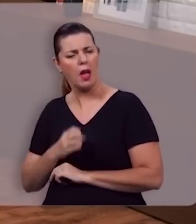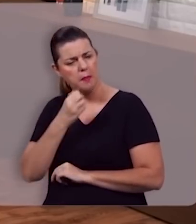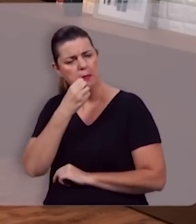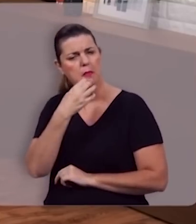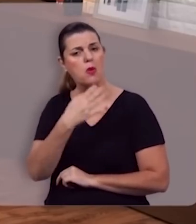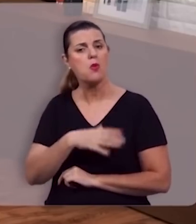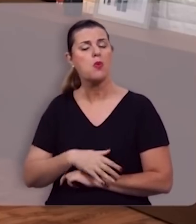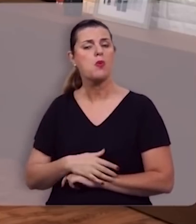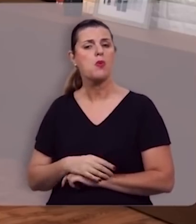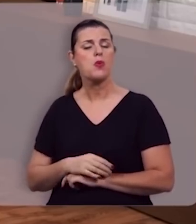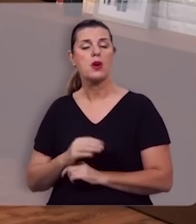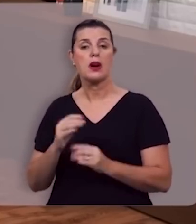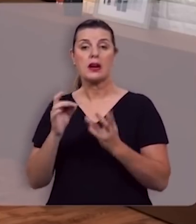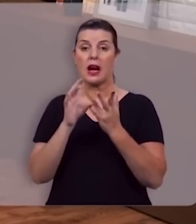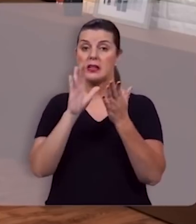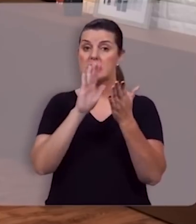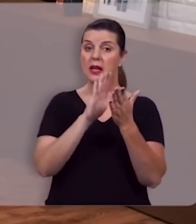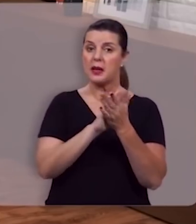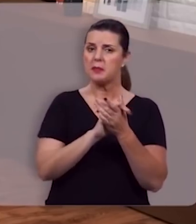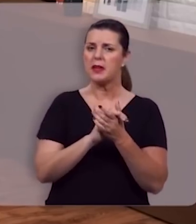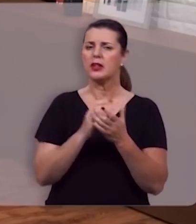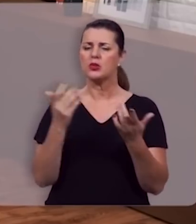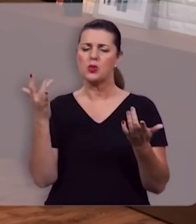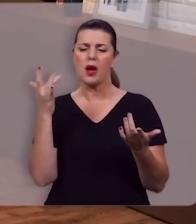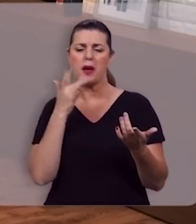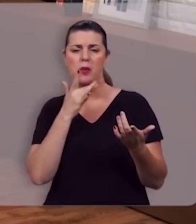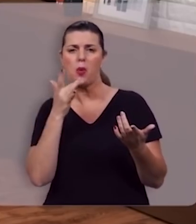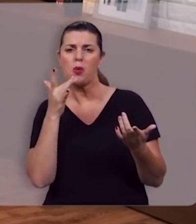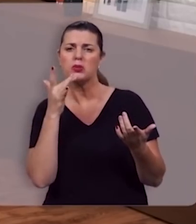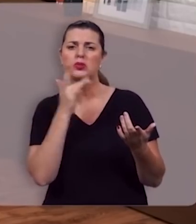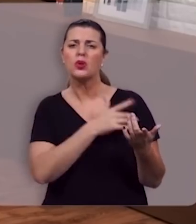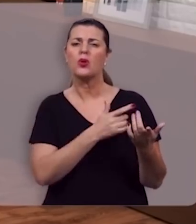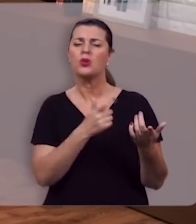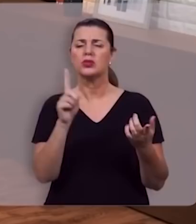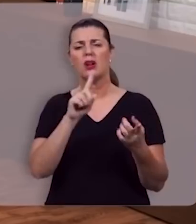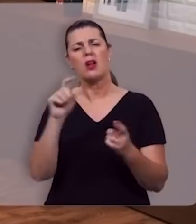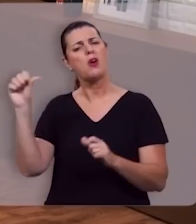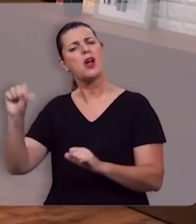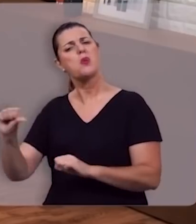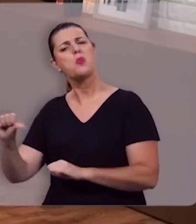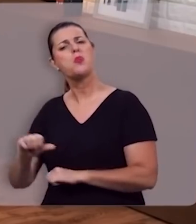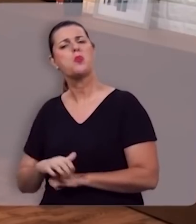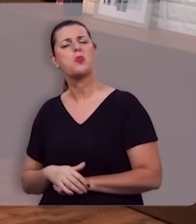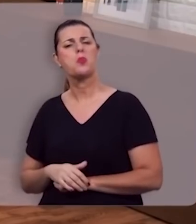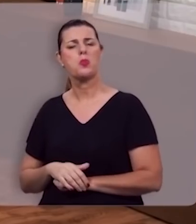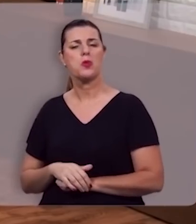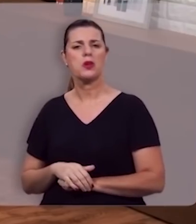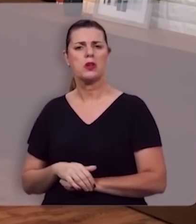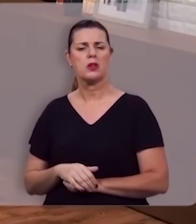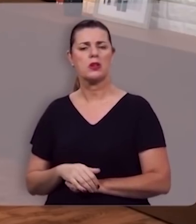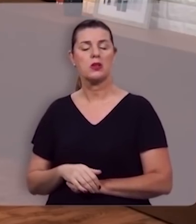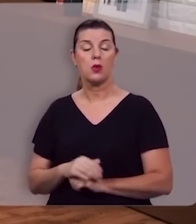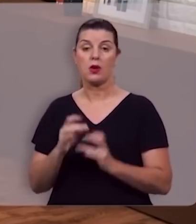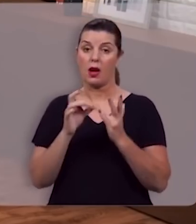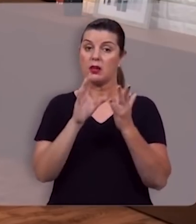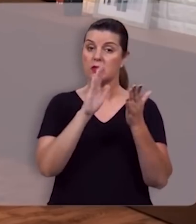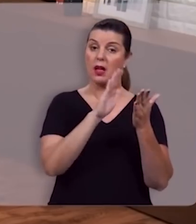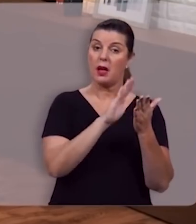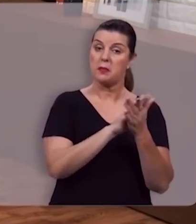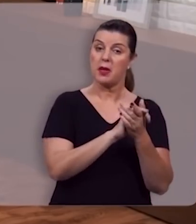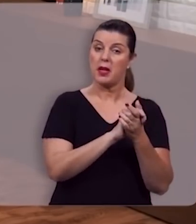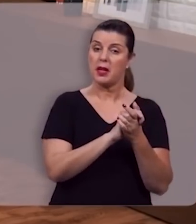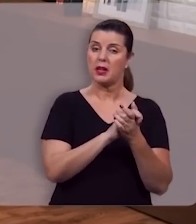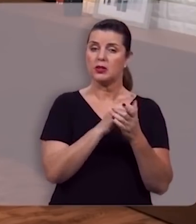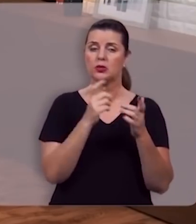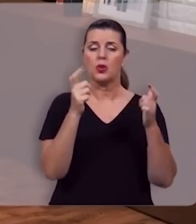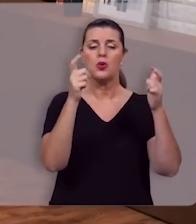o casamento será uma antessala do céu e não um porão do inferno o casamento será uma